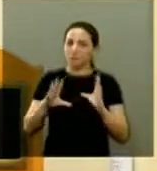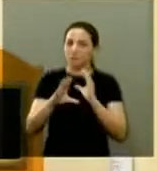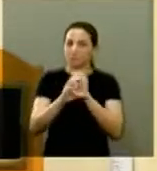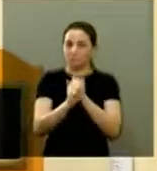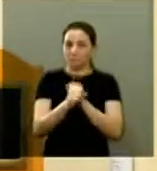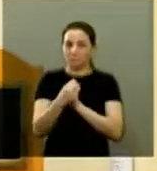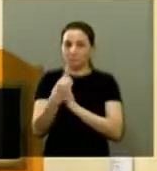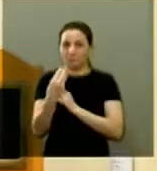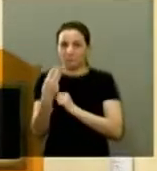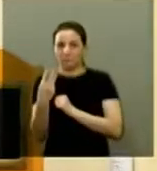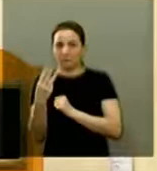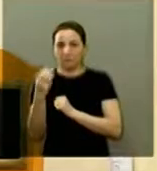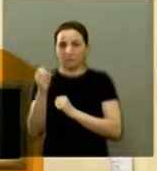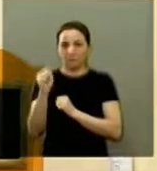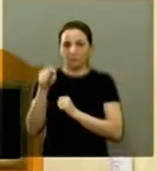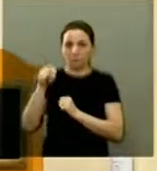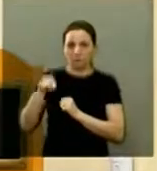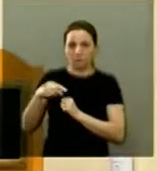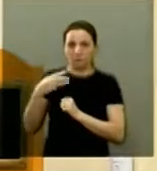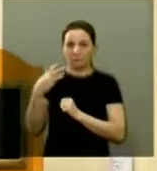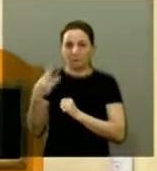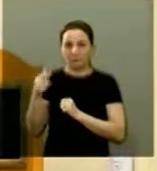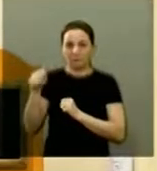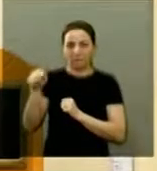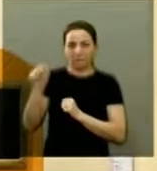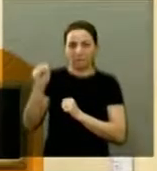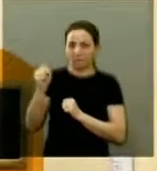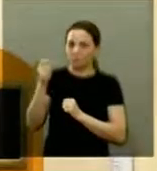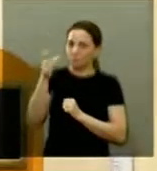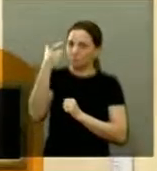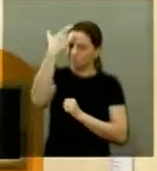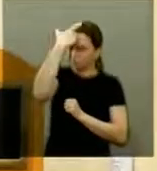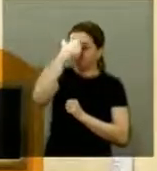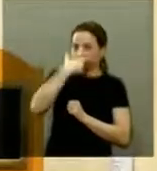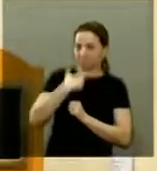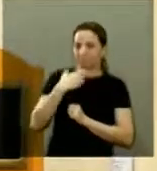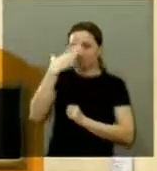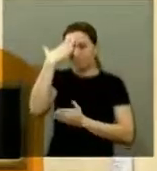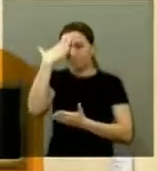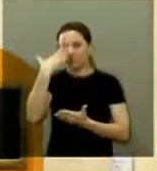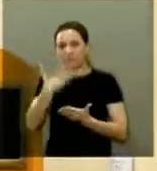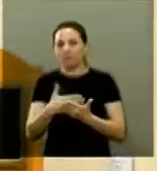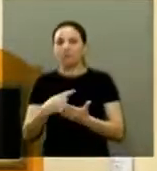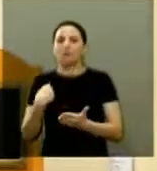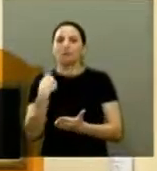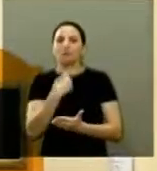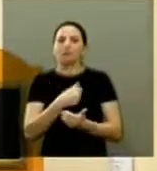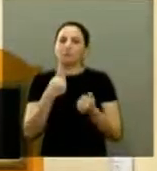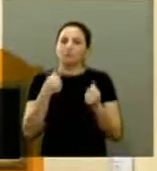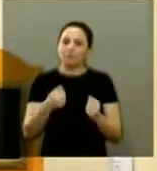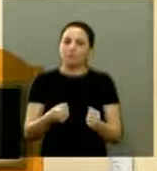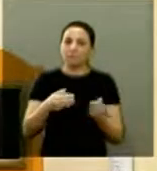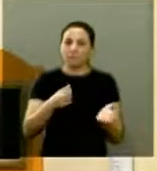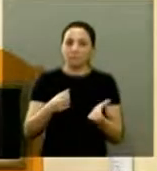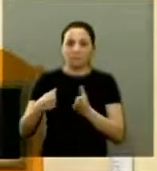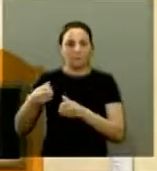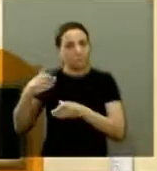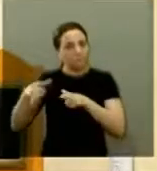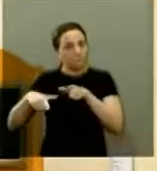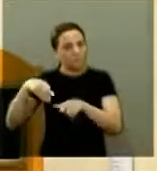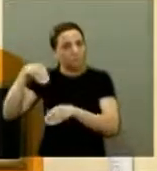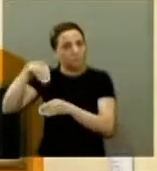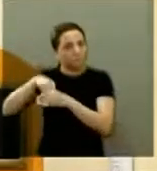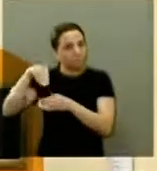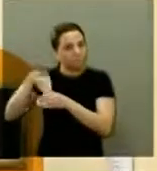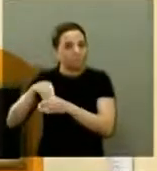foram 38.378 cidadãos que acreditaram que nós podíamos fazer um mandato diferente,